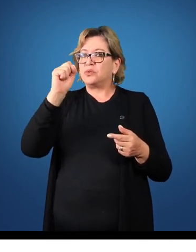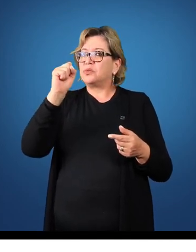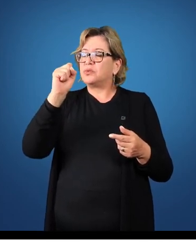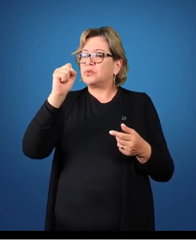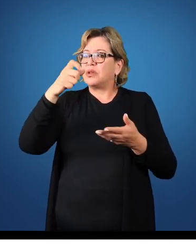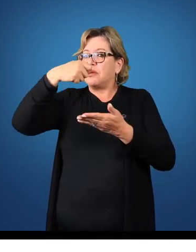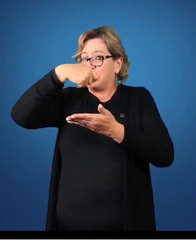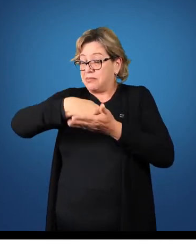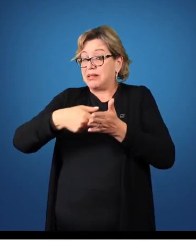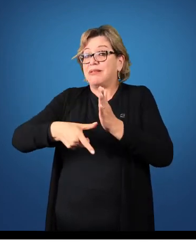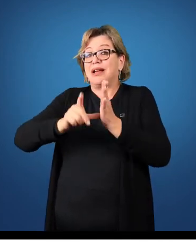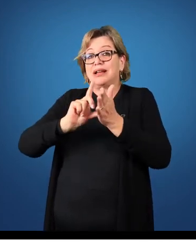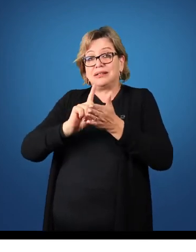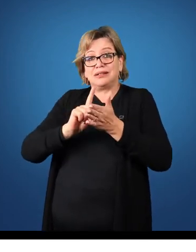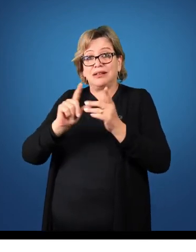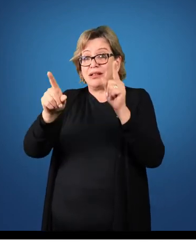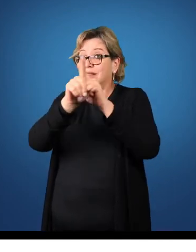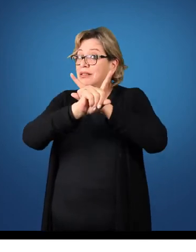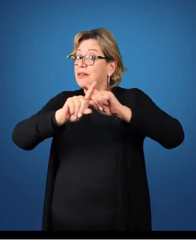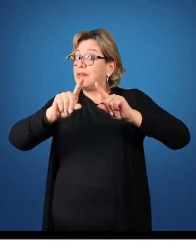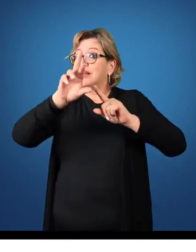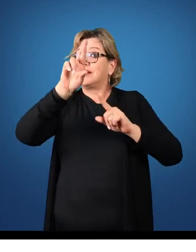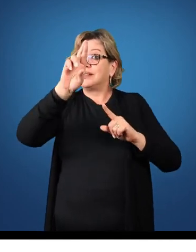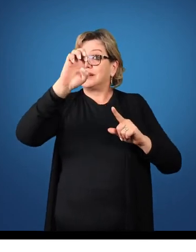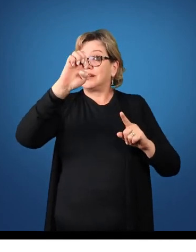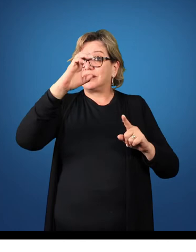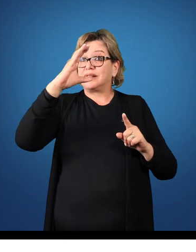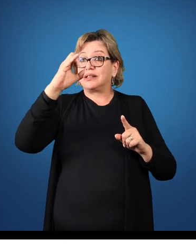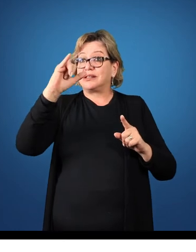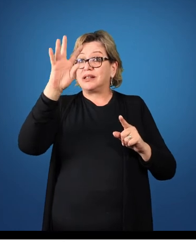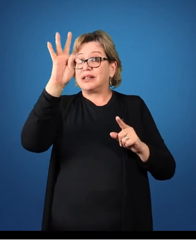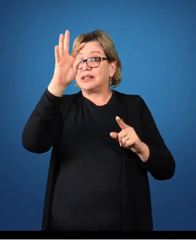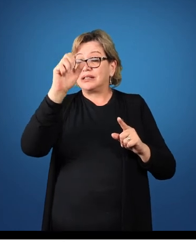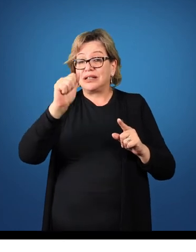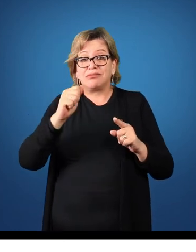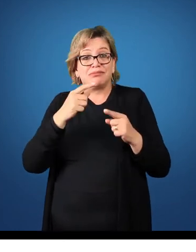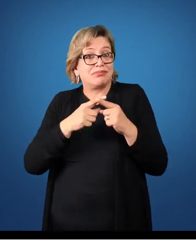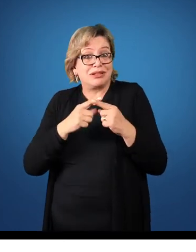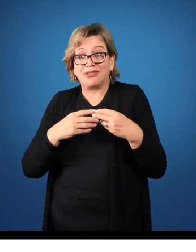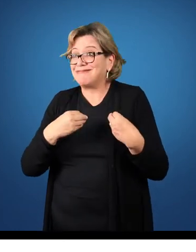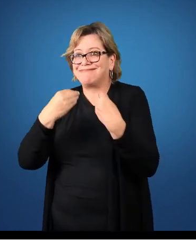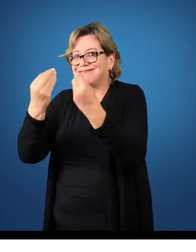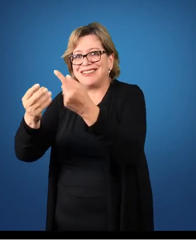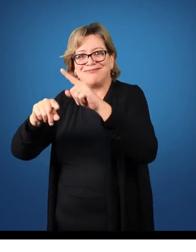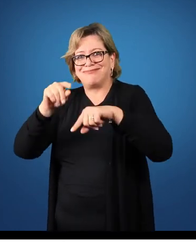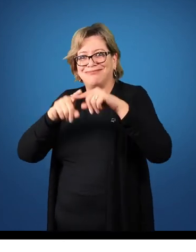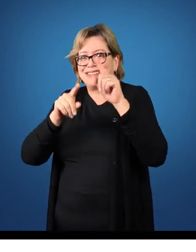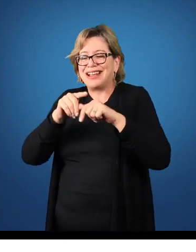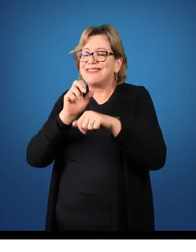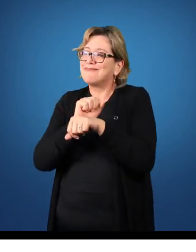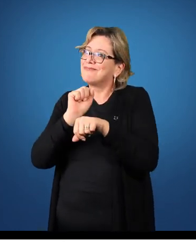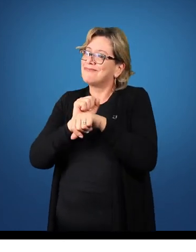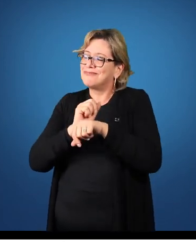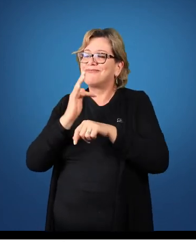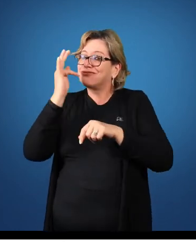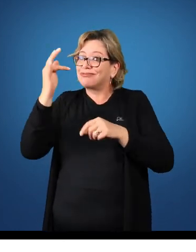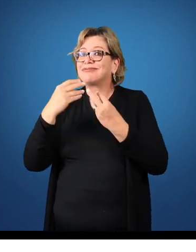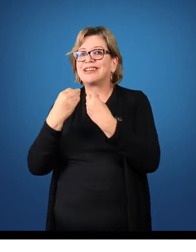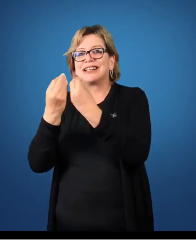antecipadamente não é receita. Por quê? Porque nós não entregamos o produto para ele ainda.